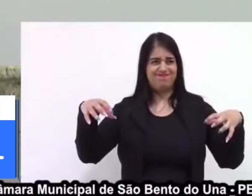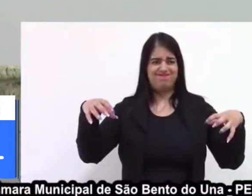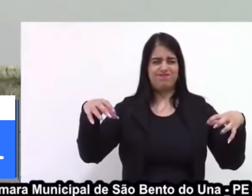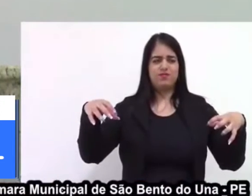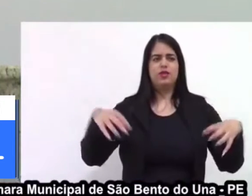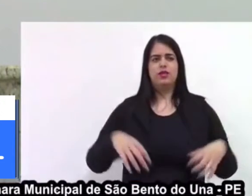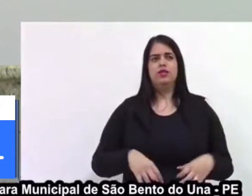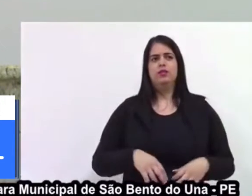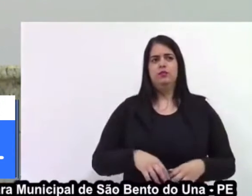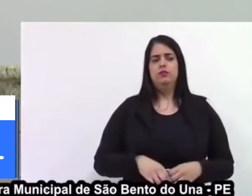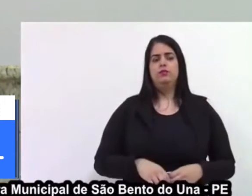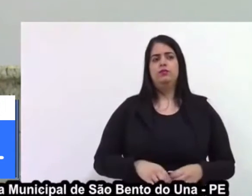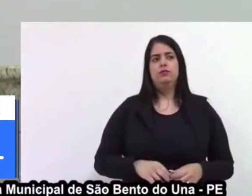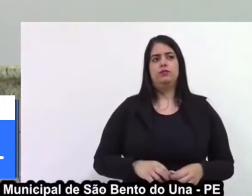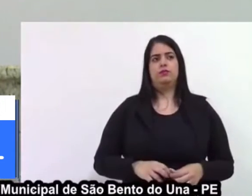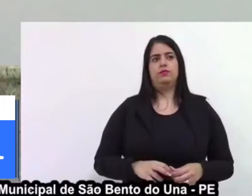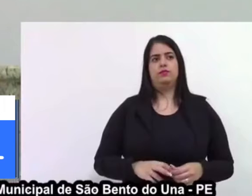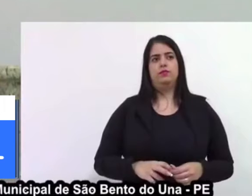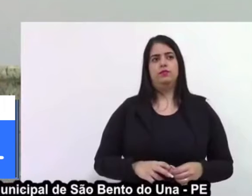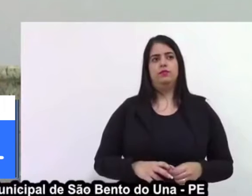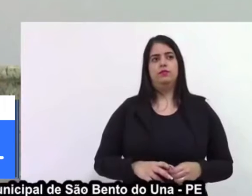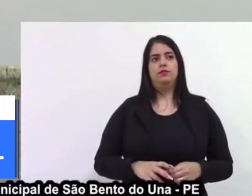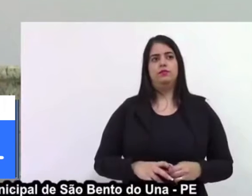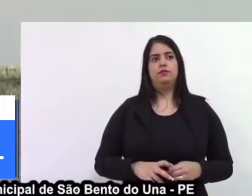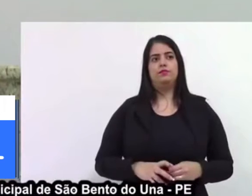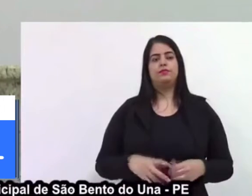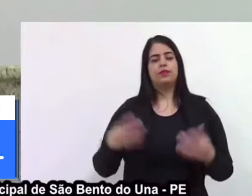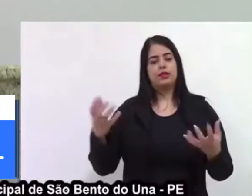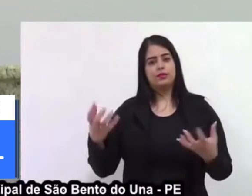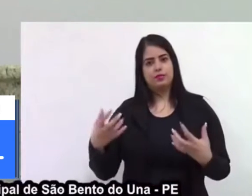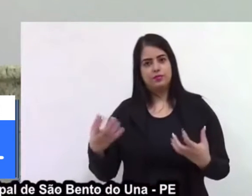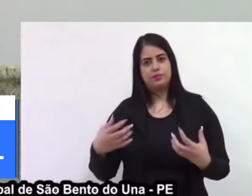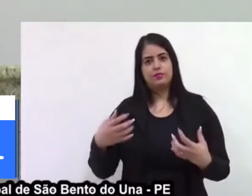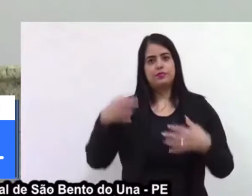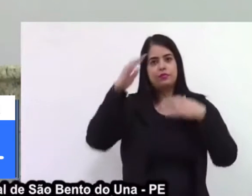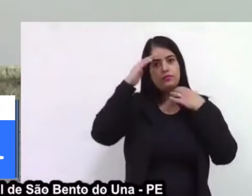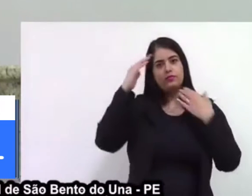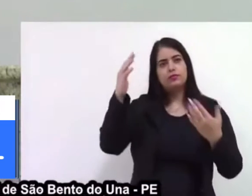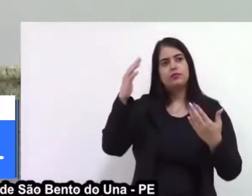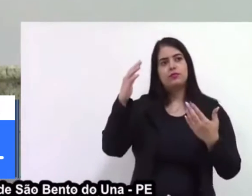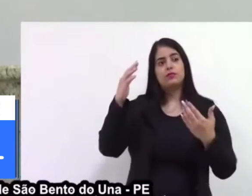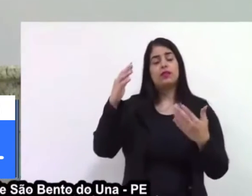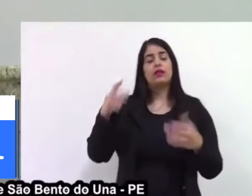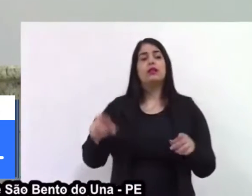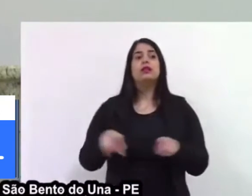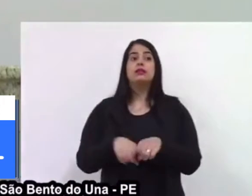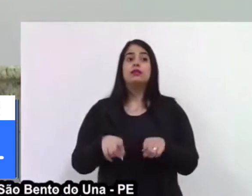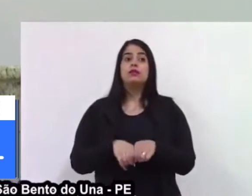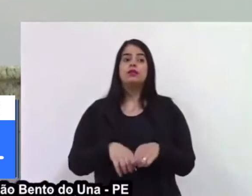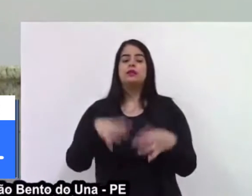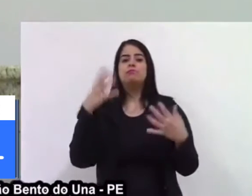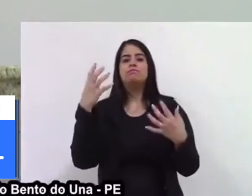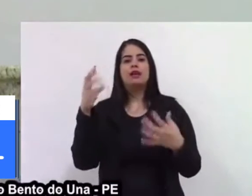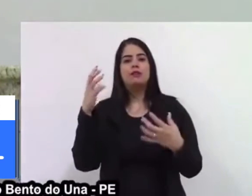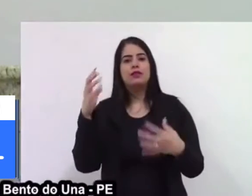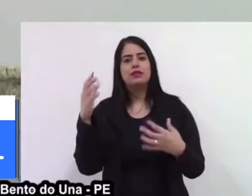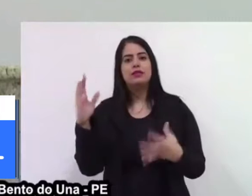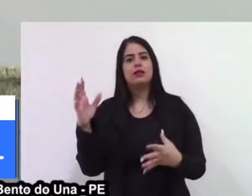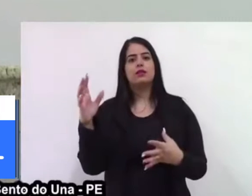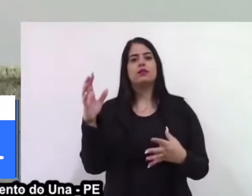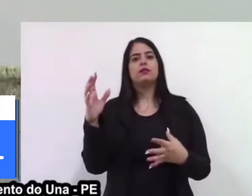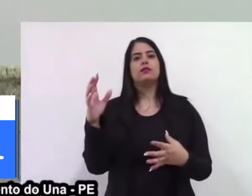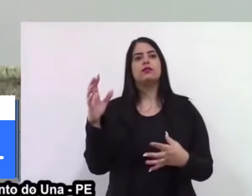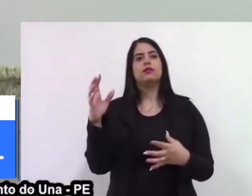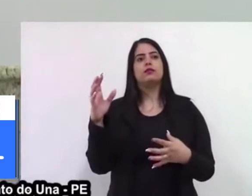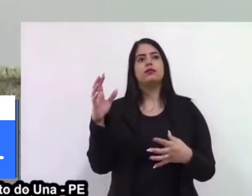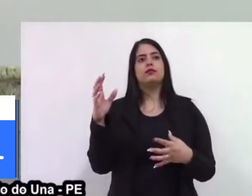calçamentos. Então, a gente tem que agradecer. e parabenizar também a todos os